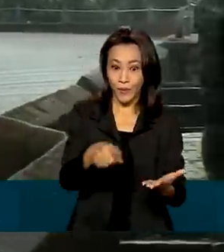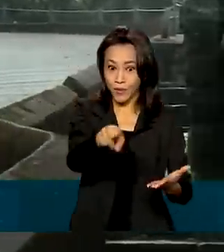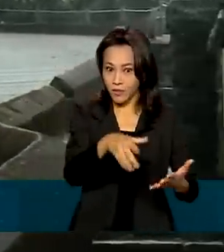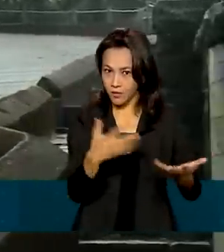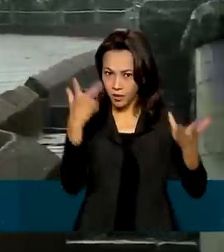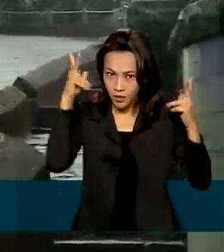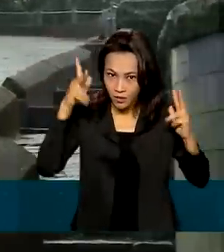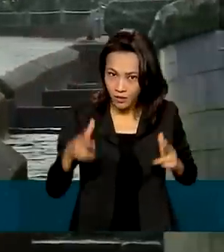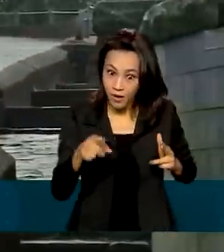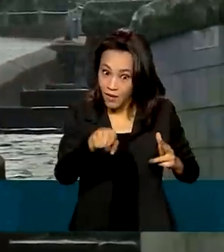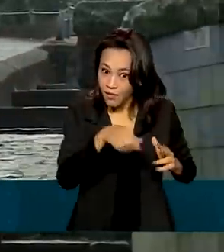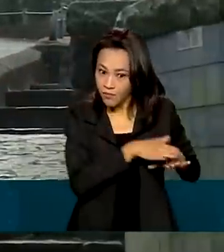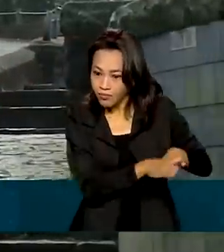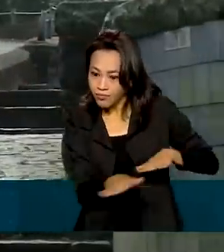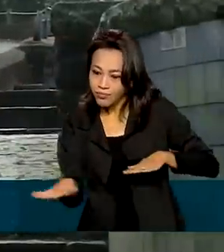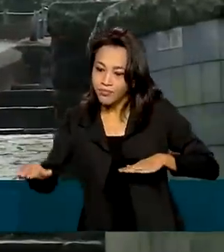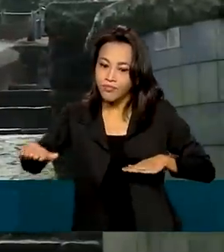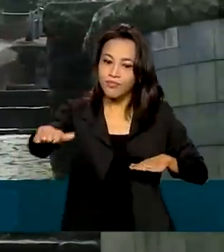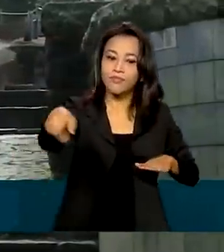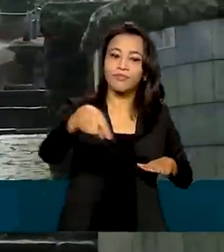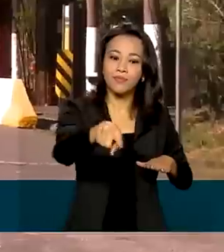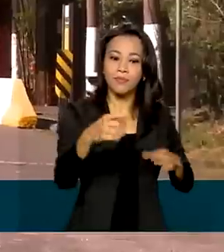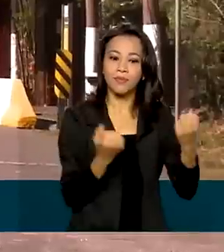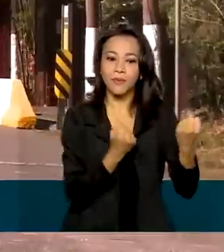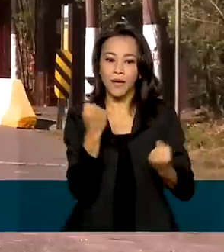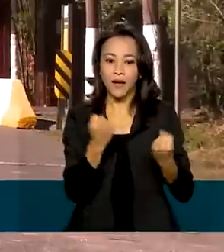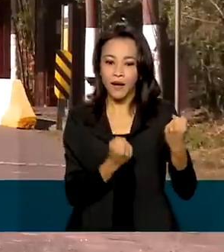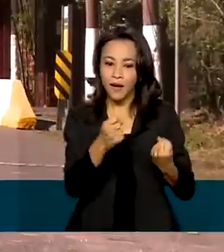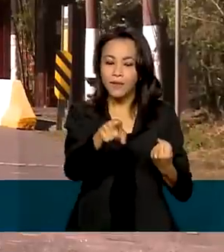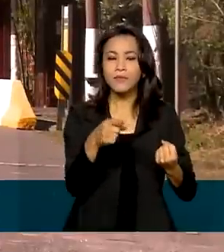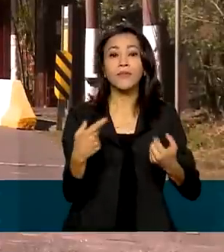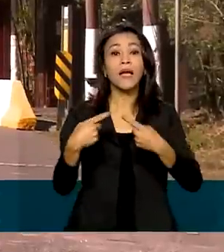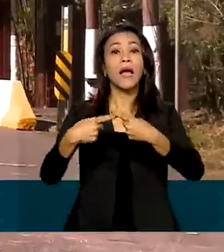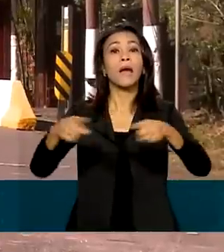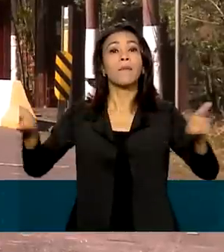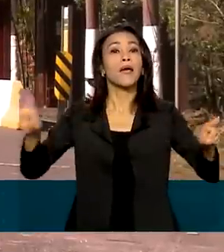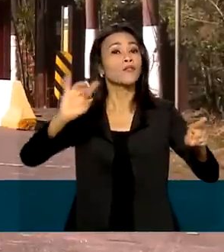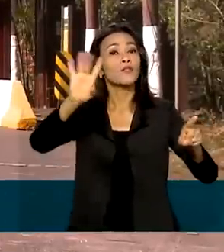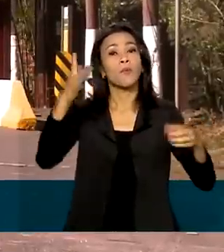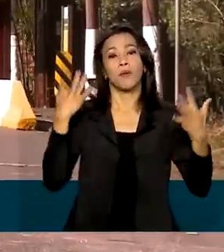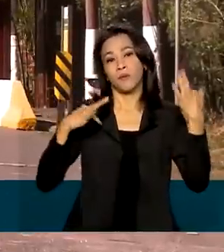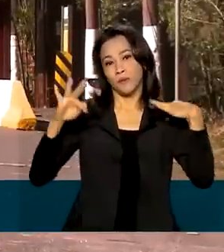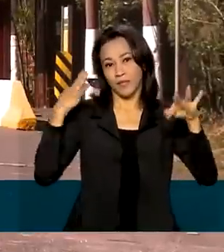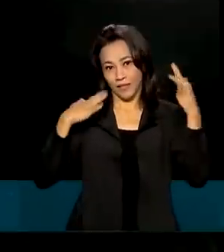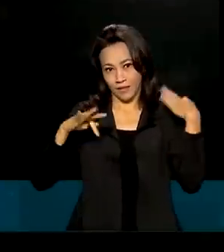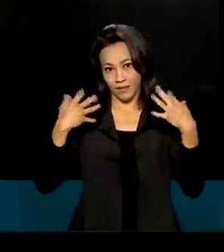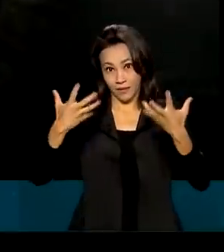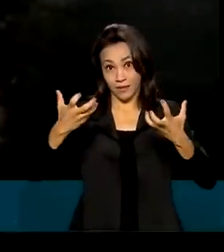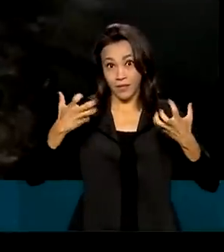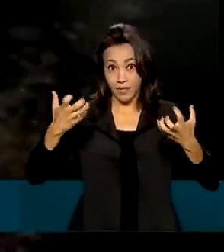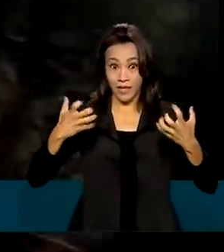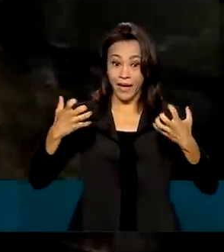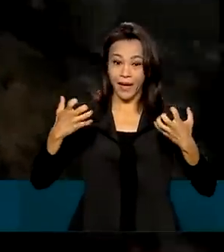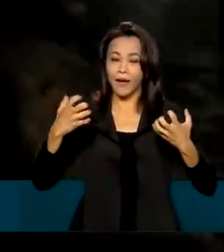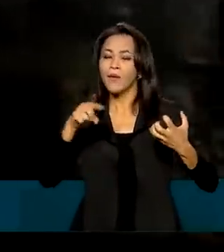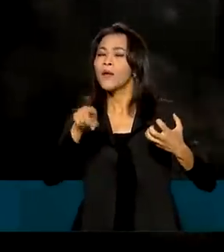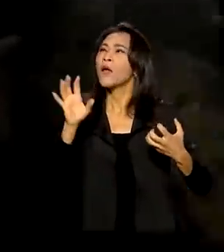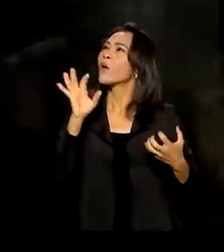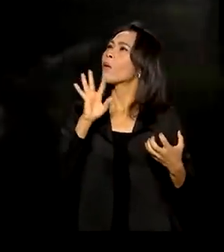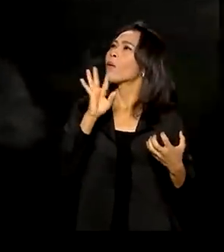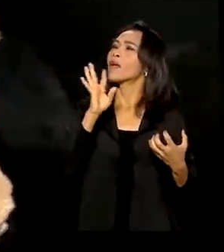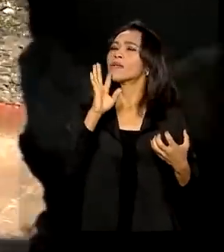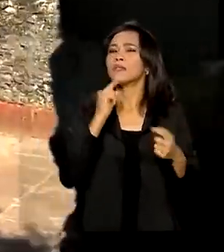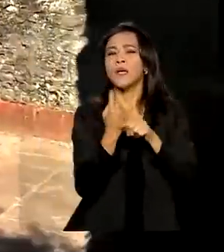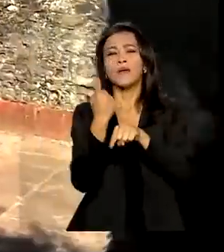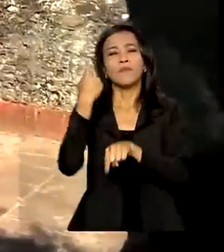não é mais uma alternativa de viagem para os carros. Fica aberta apenas para turistas que pretendem viajar pela história e rever